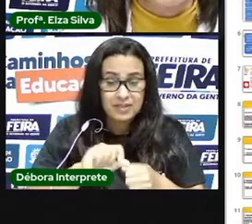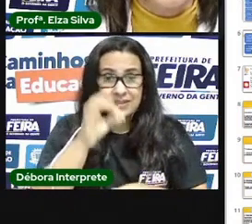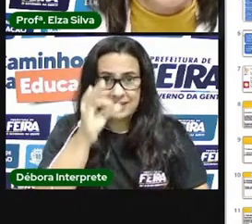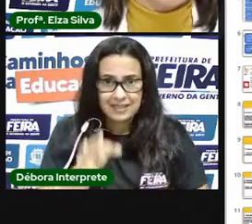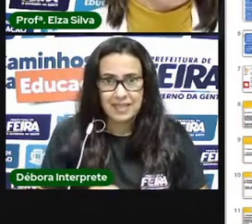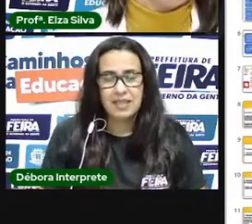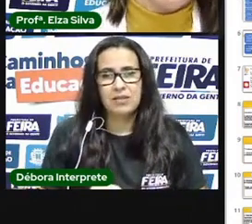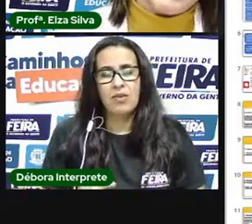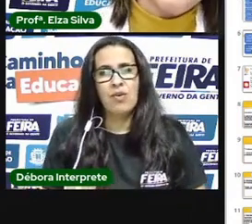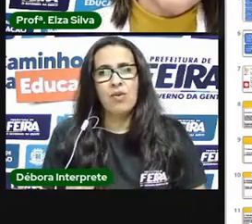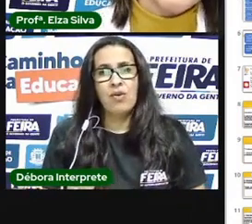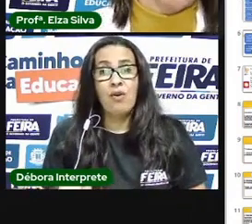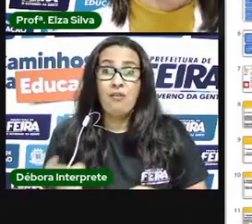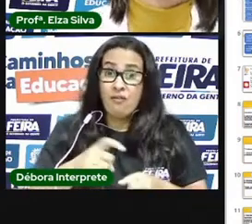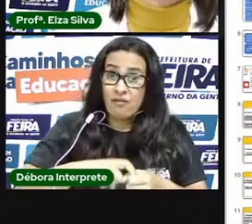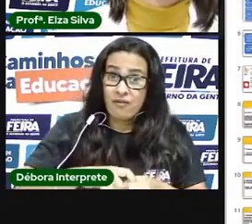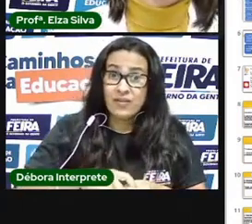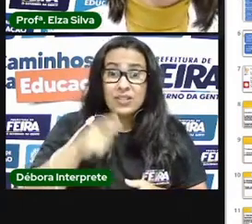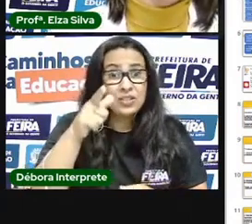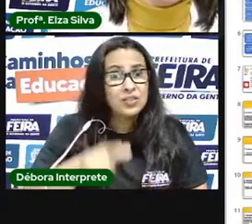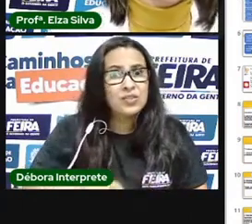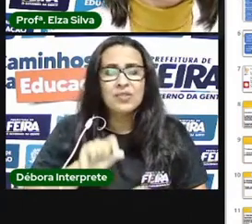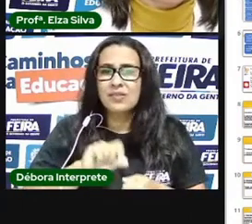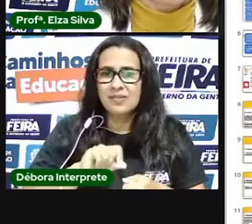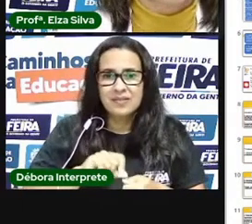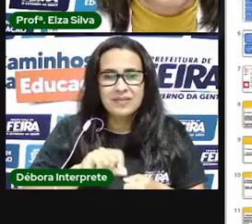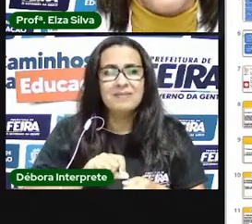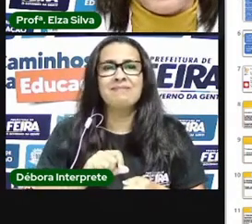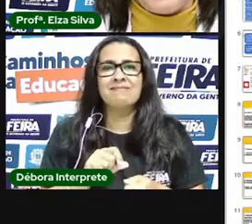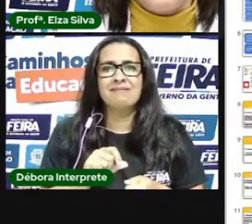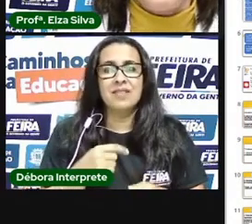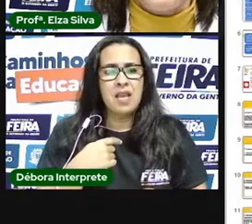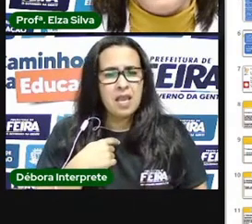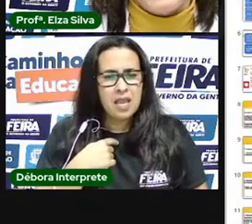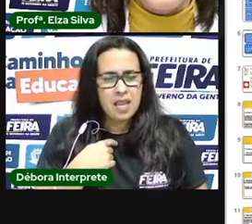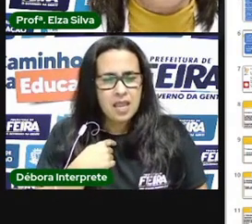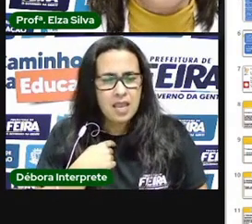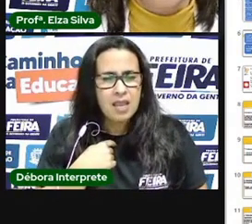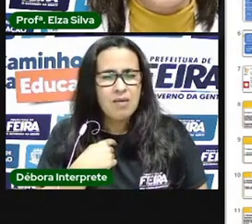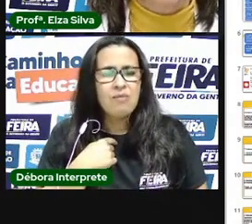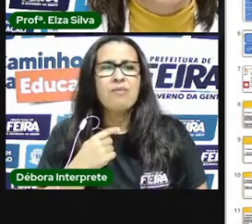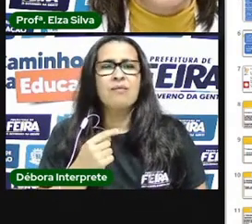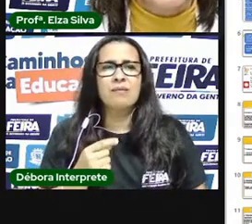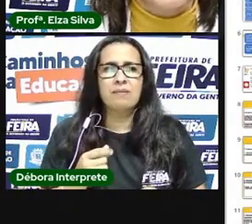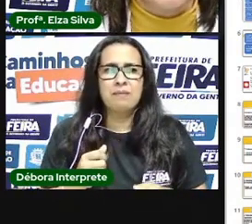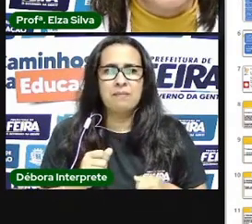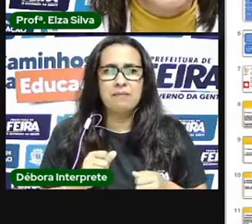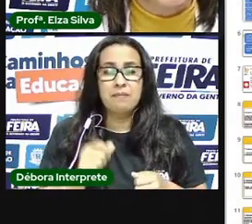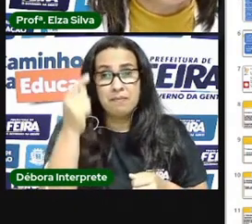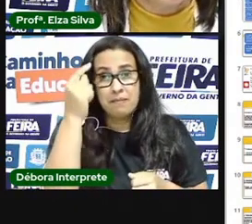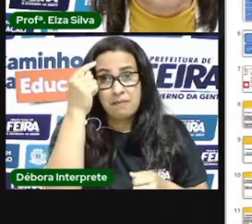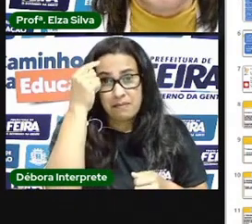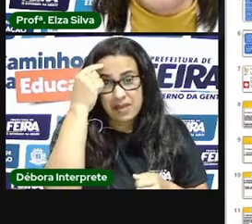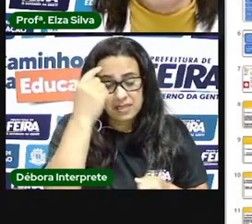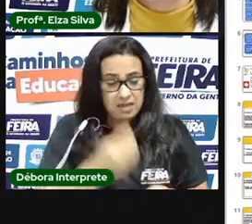planos e acordar dos enganos. E eu criei sem saber que a vida é mais que pensamos